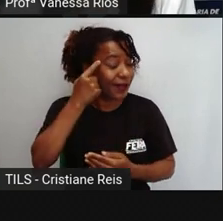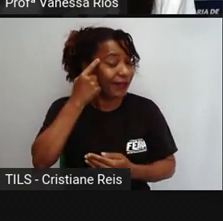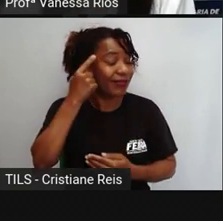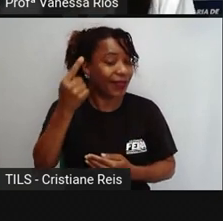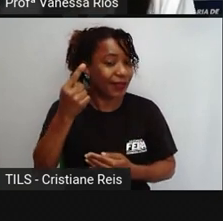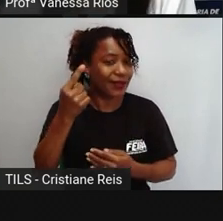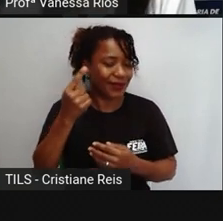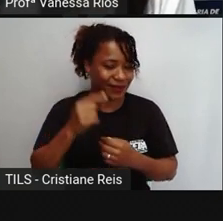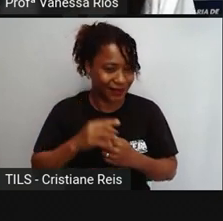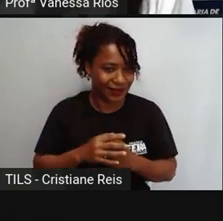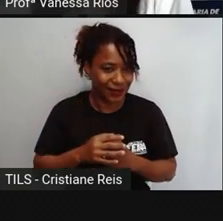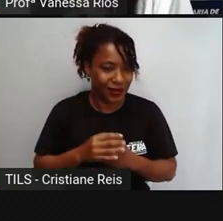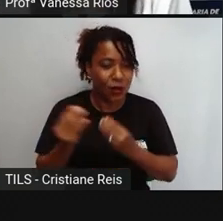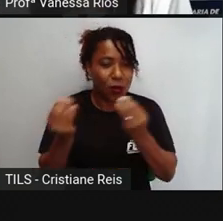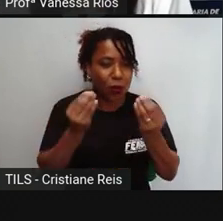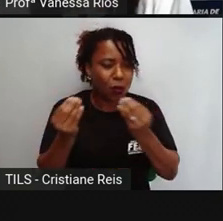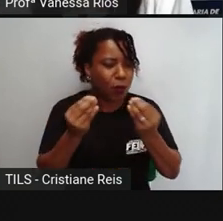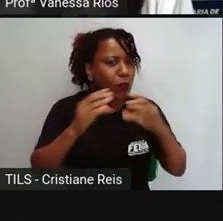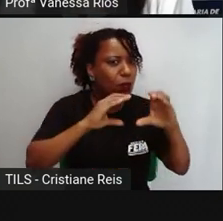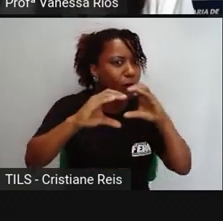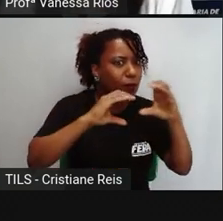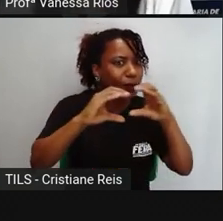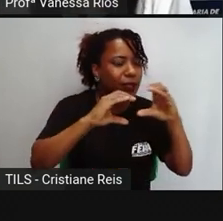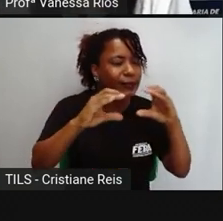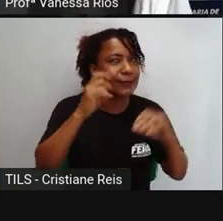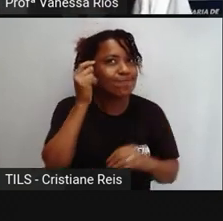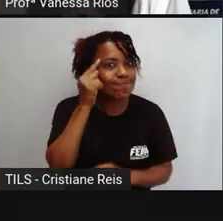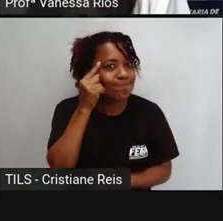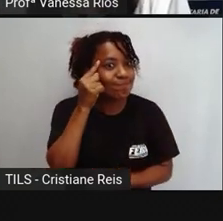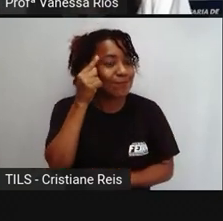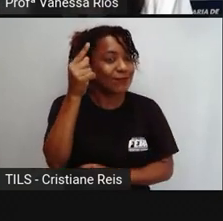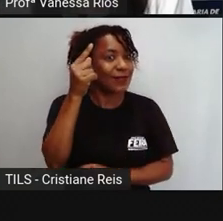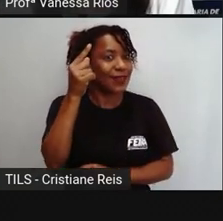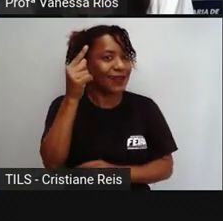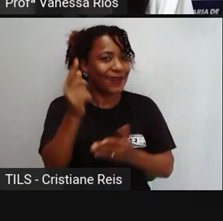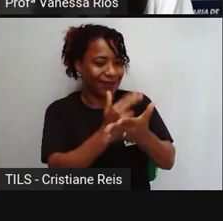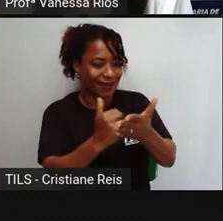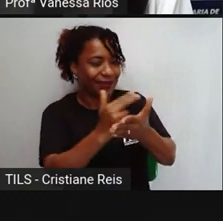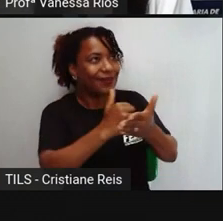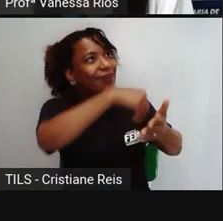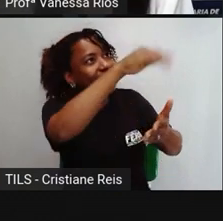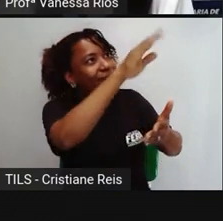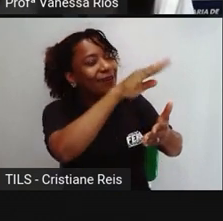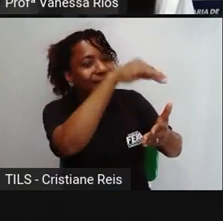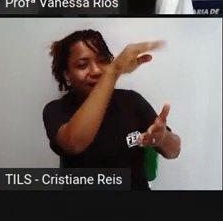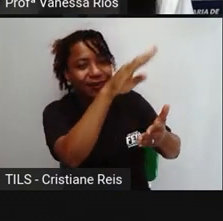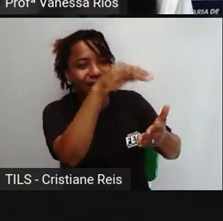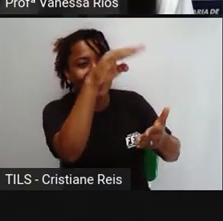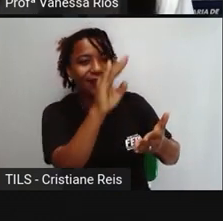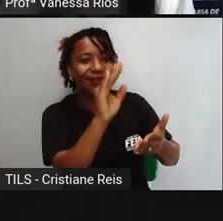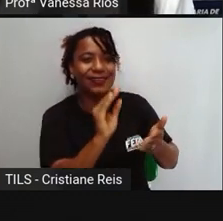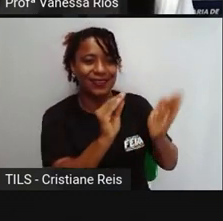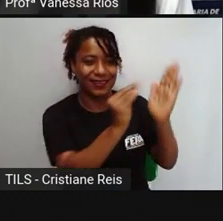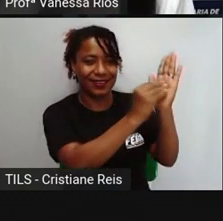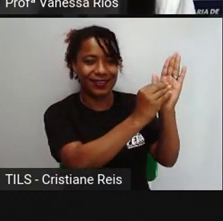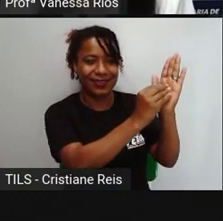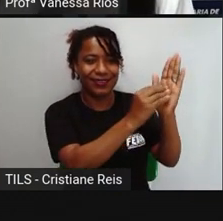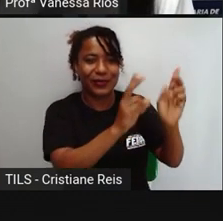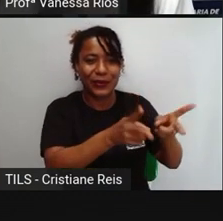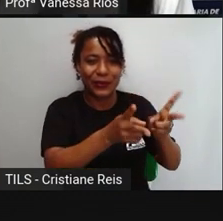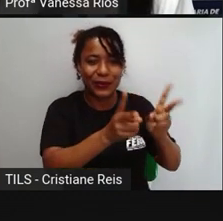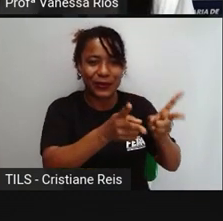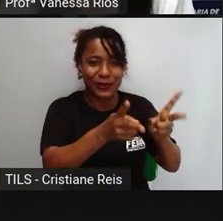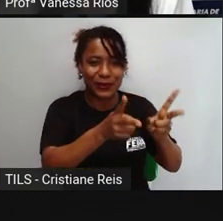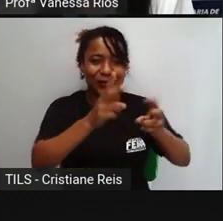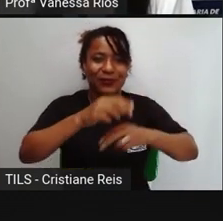uma forma de comunicação que permanecesse no decorrer do tempo. E